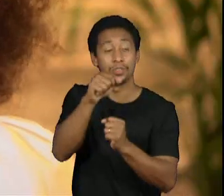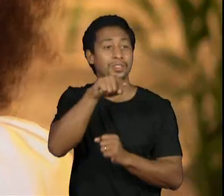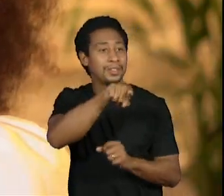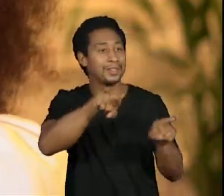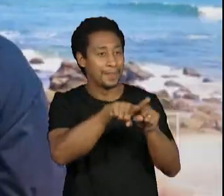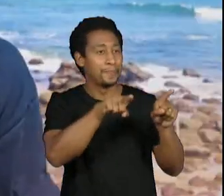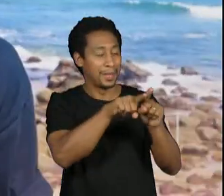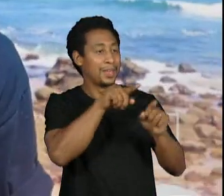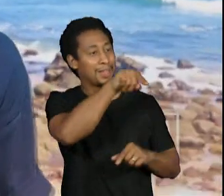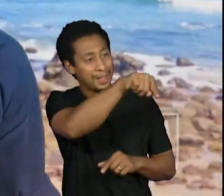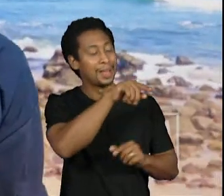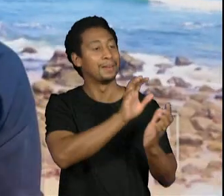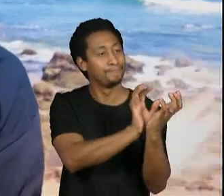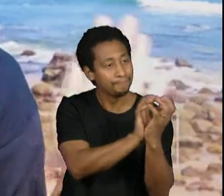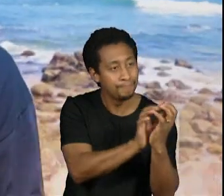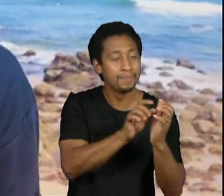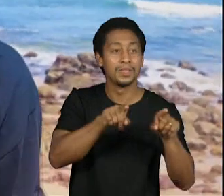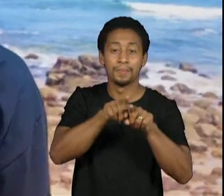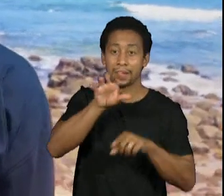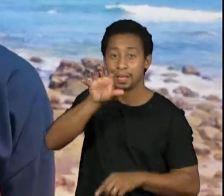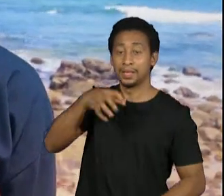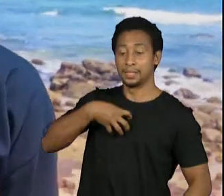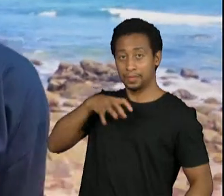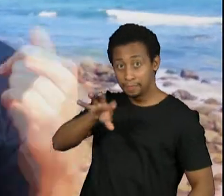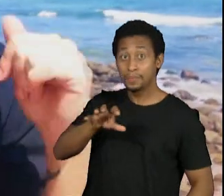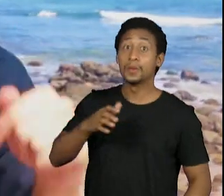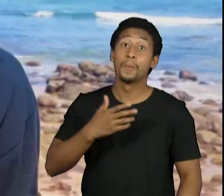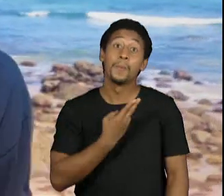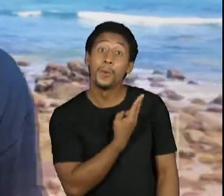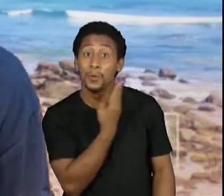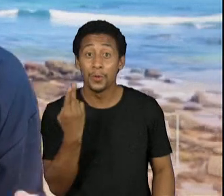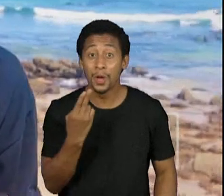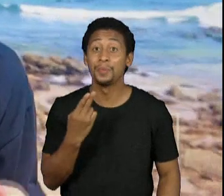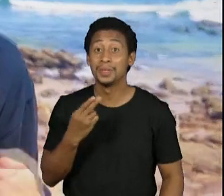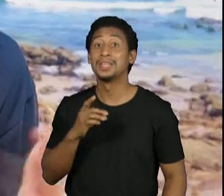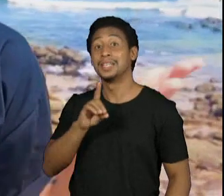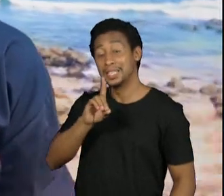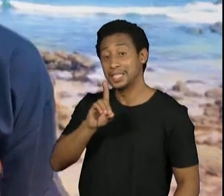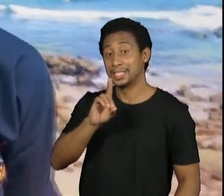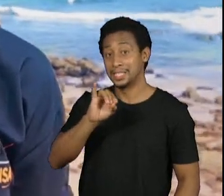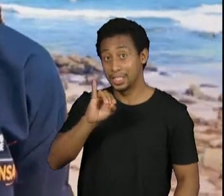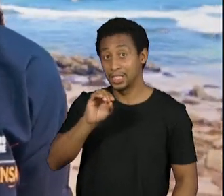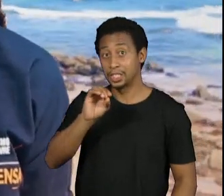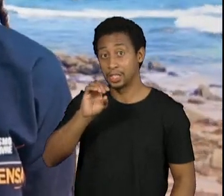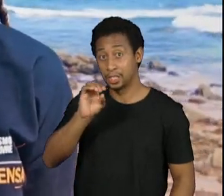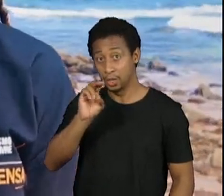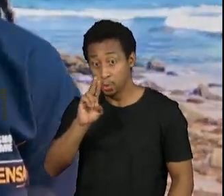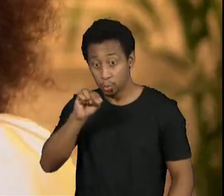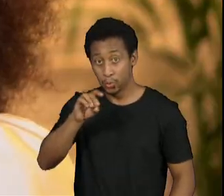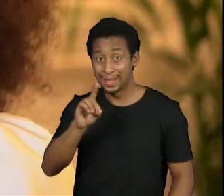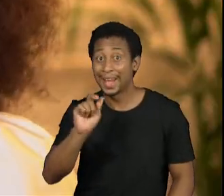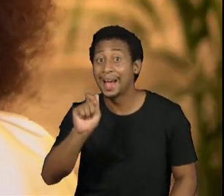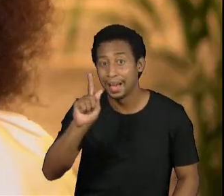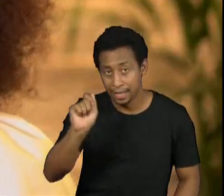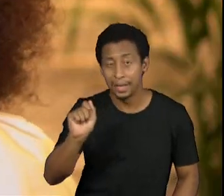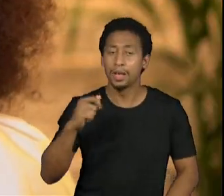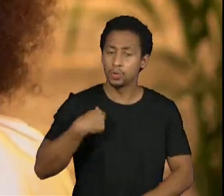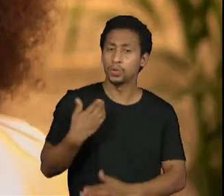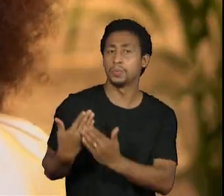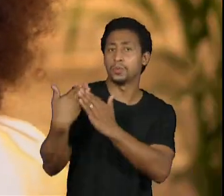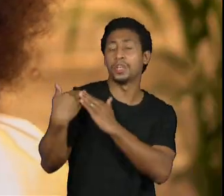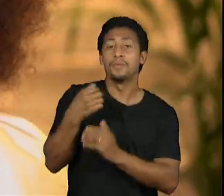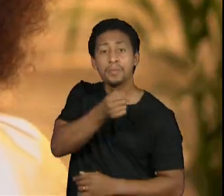Salvador. Olá, minha gente, meu nome é Dindara Ribeiro, sou repórter aqui em Salvador, da Alma Preta Jornalismo. E agora, mais